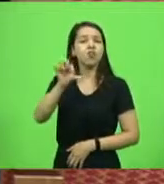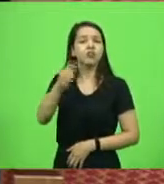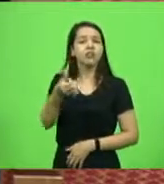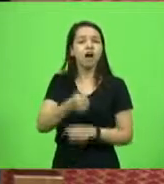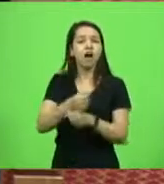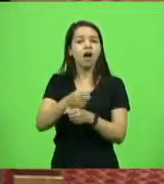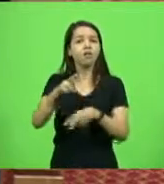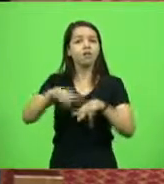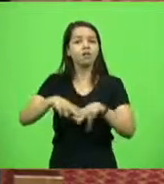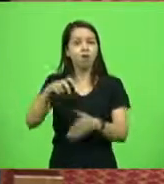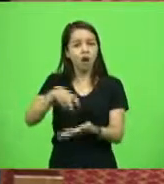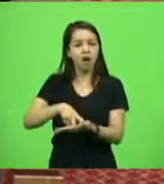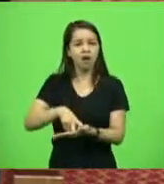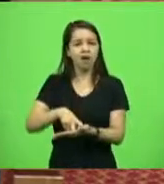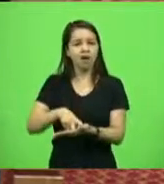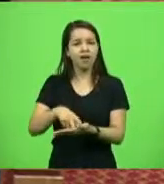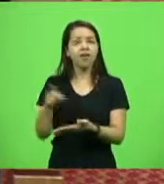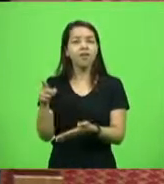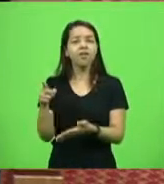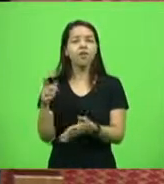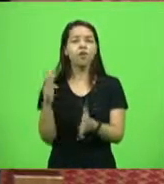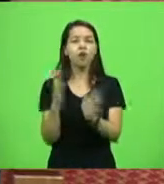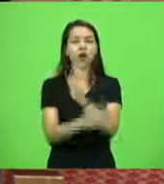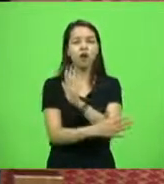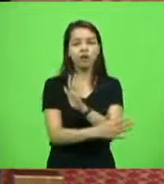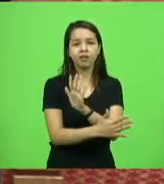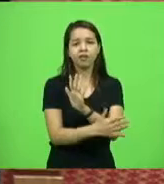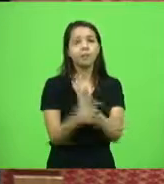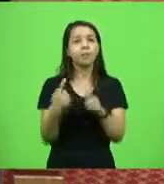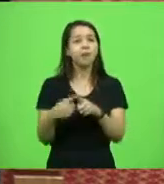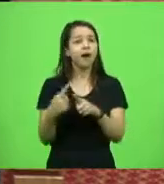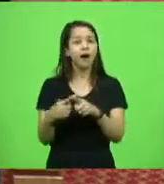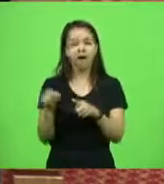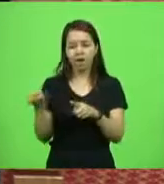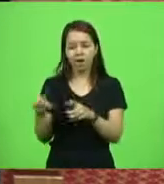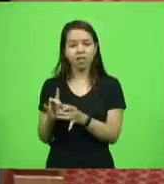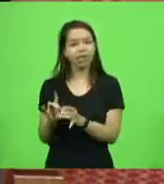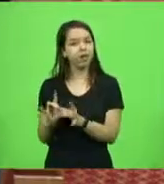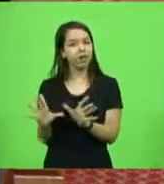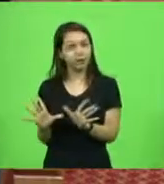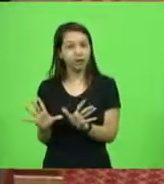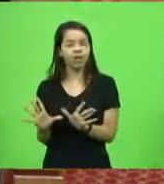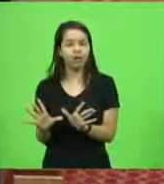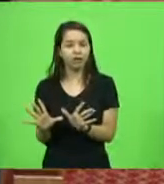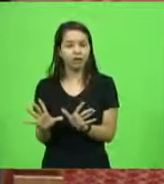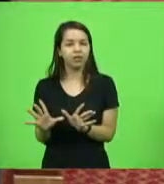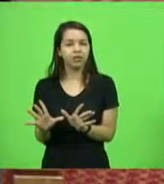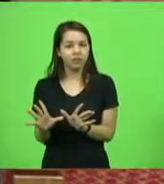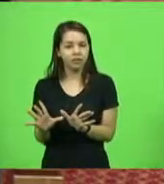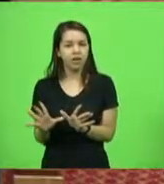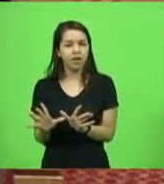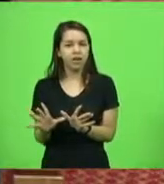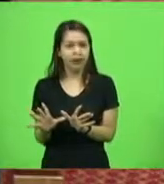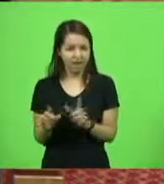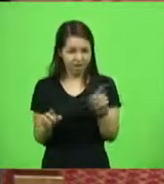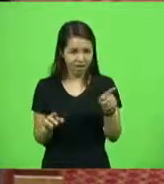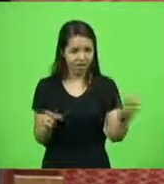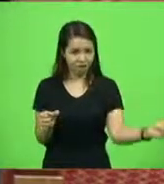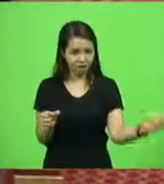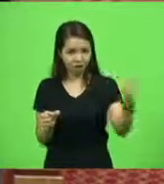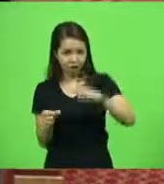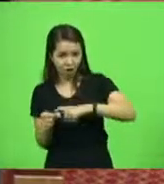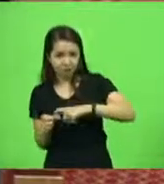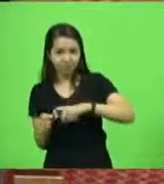liberado. Vai se reapresentar, se recuperar?